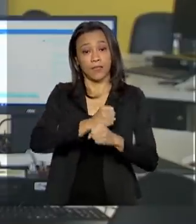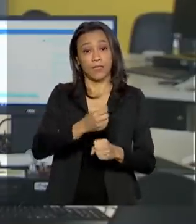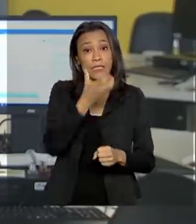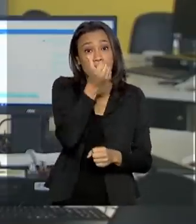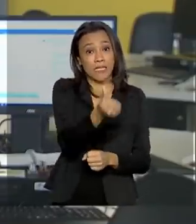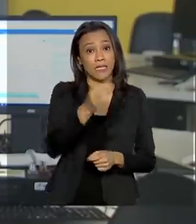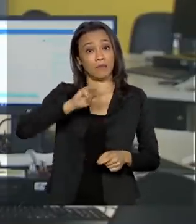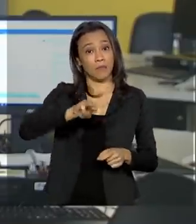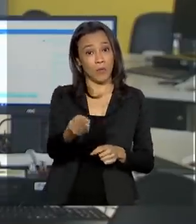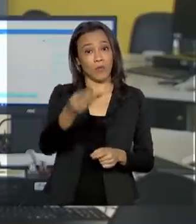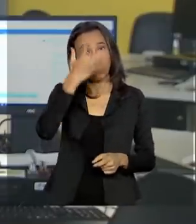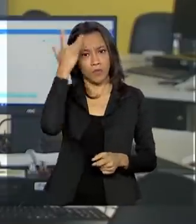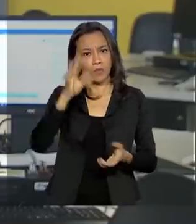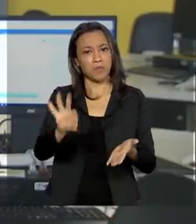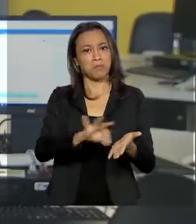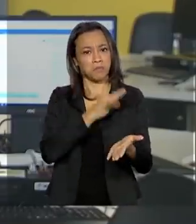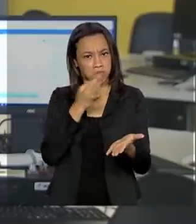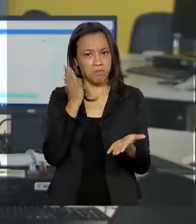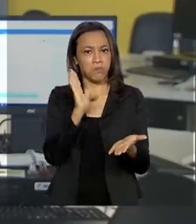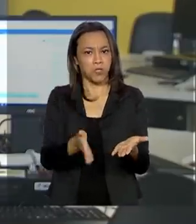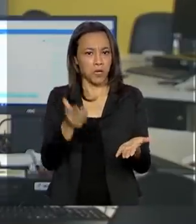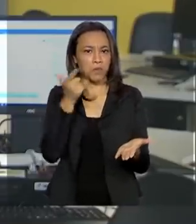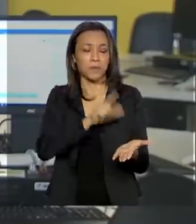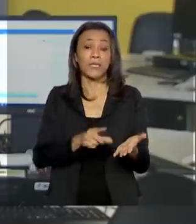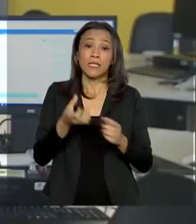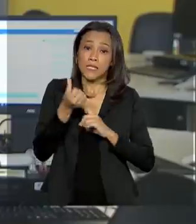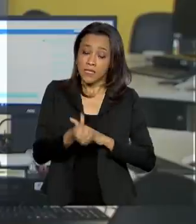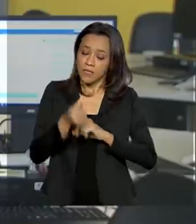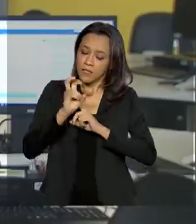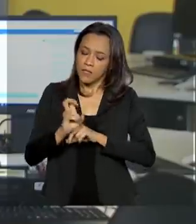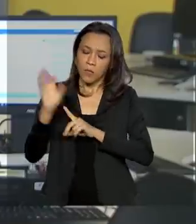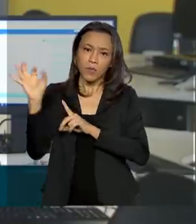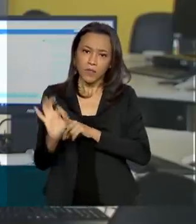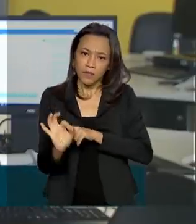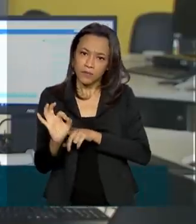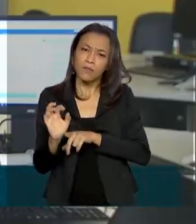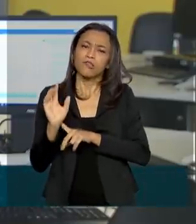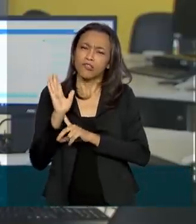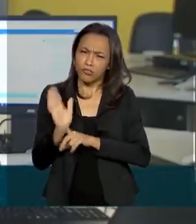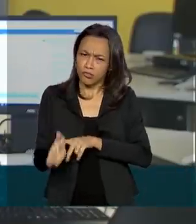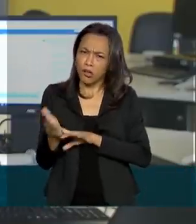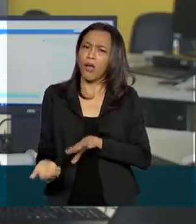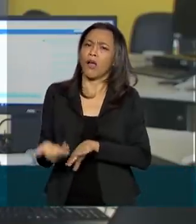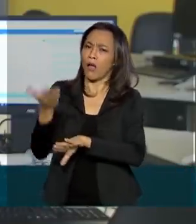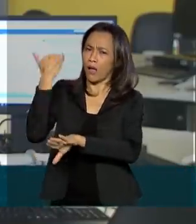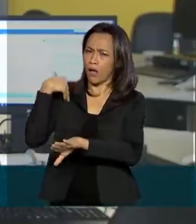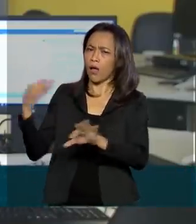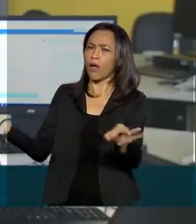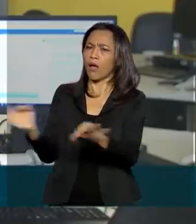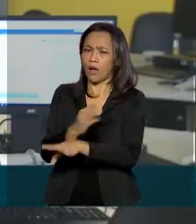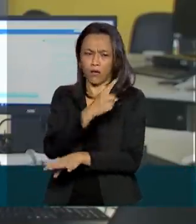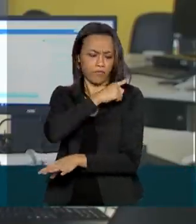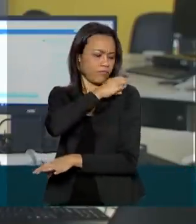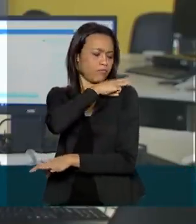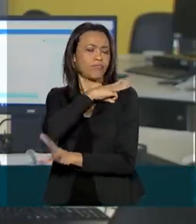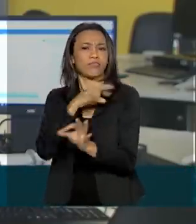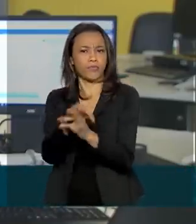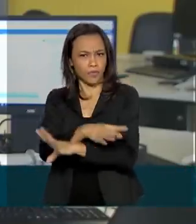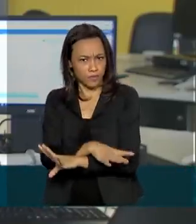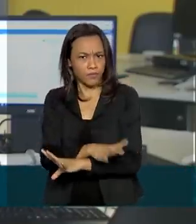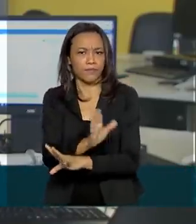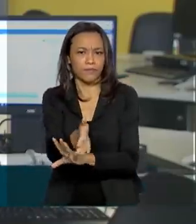6 milhões de inscritos, sendo que a maioria, 65%, indicou que já havia concluído o ensino médio em anos anteriores.